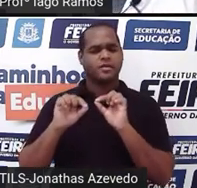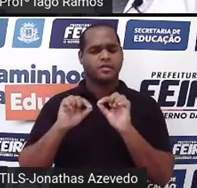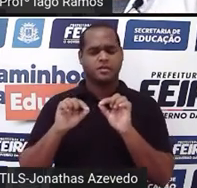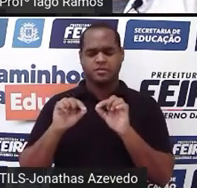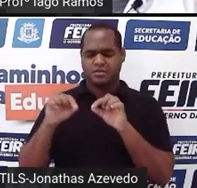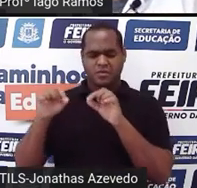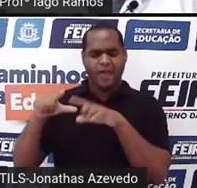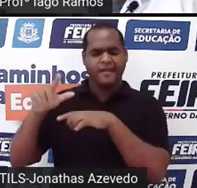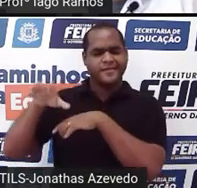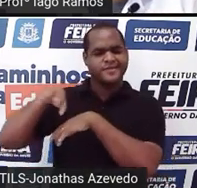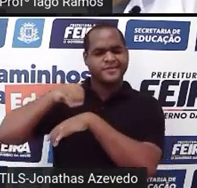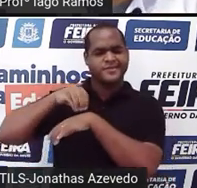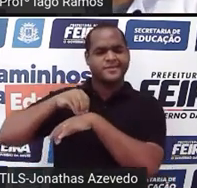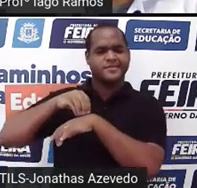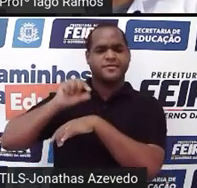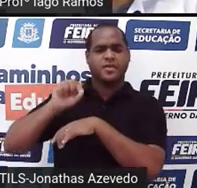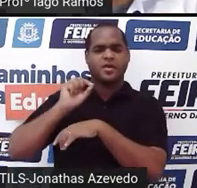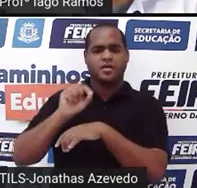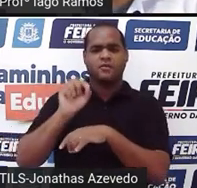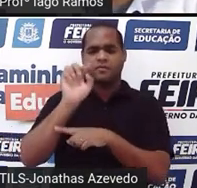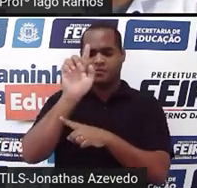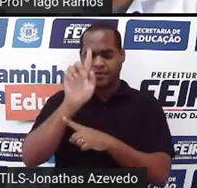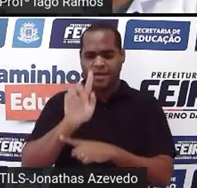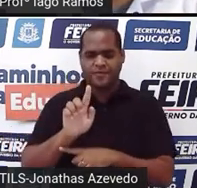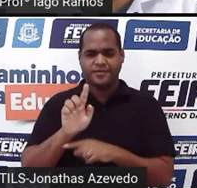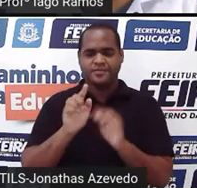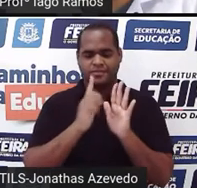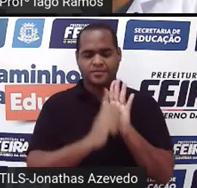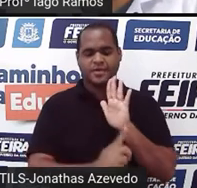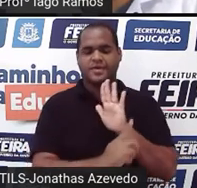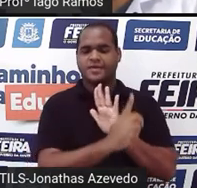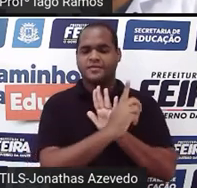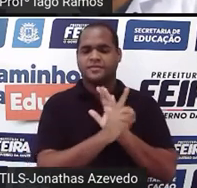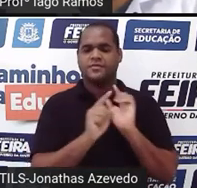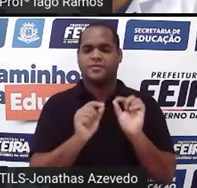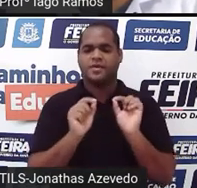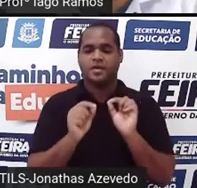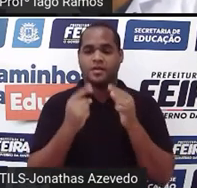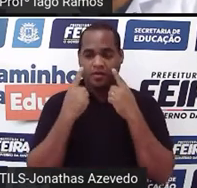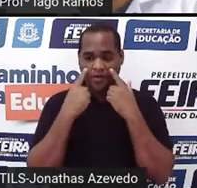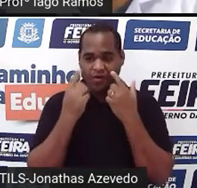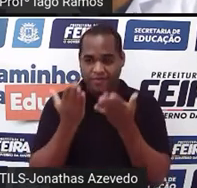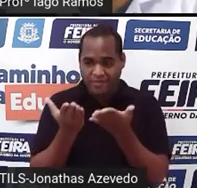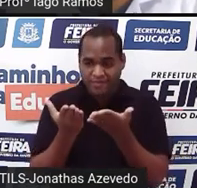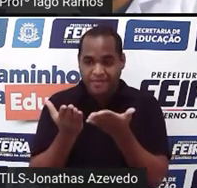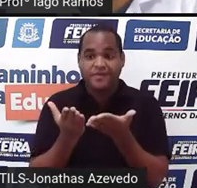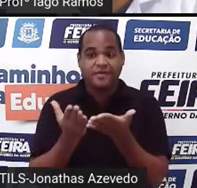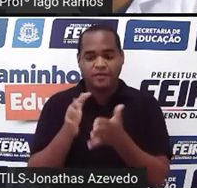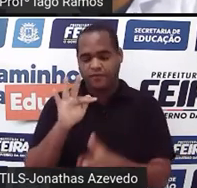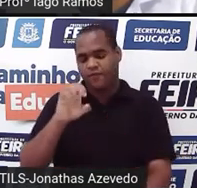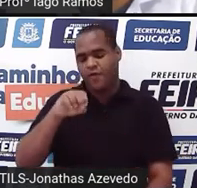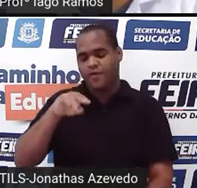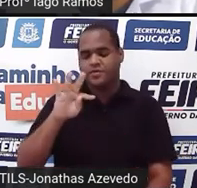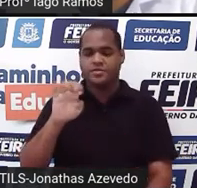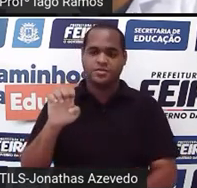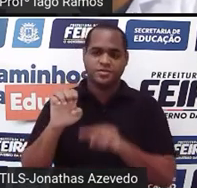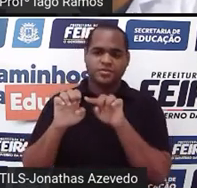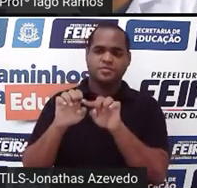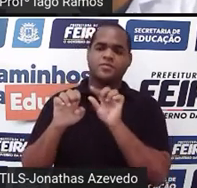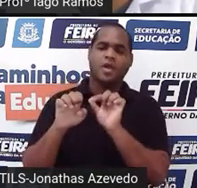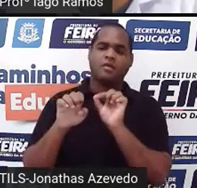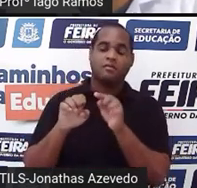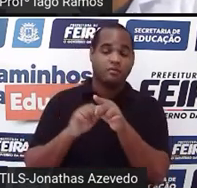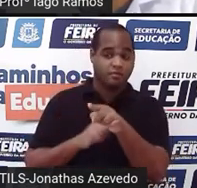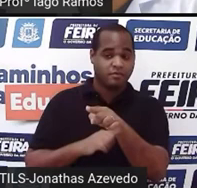gráfico, tá? E nesse caso eu vou apontar aqui, ó, aqui embaixo tem a fonte, ó, tem aqui